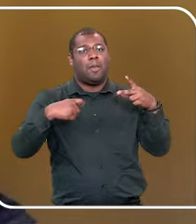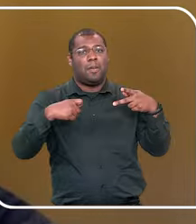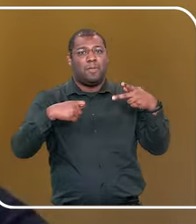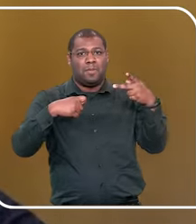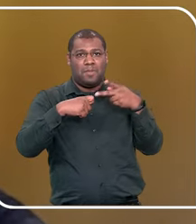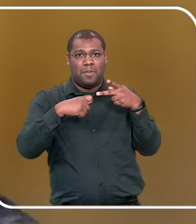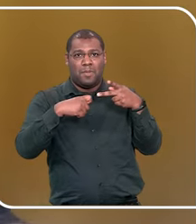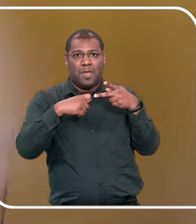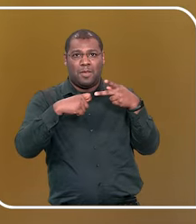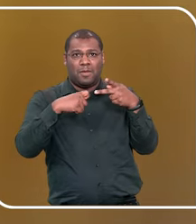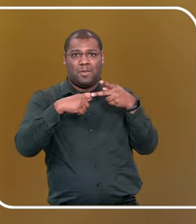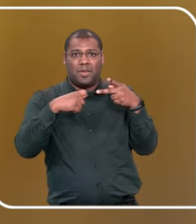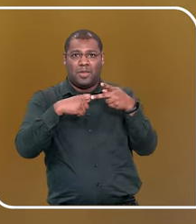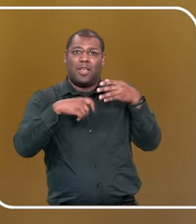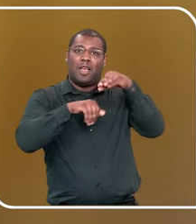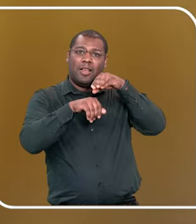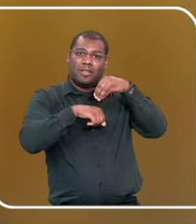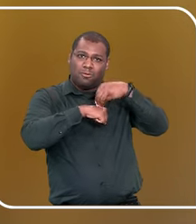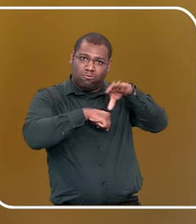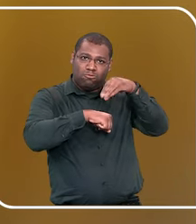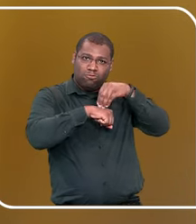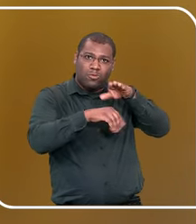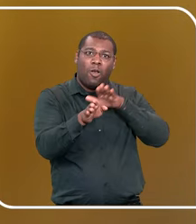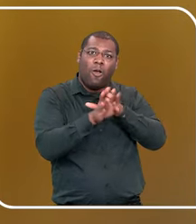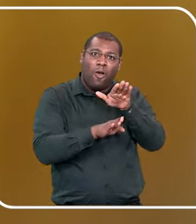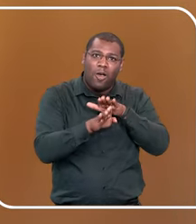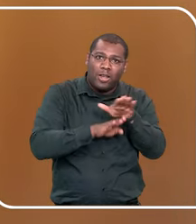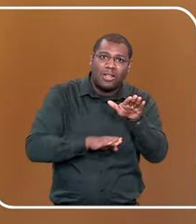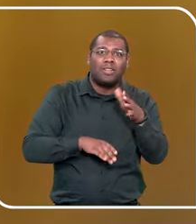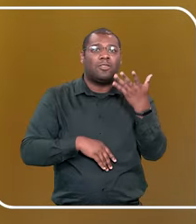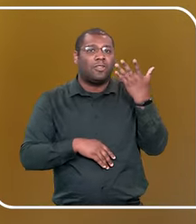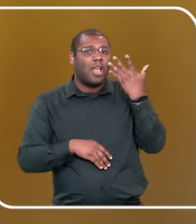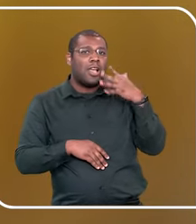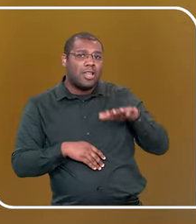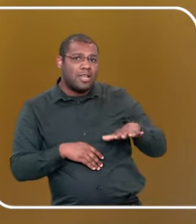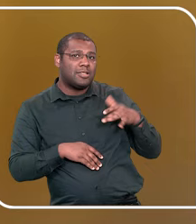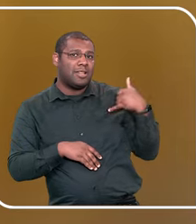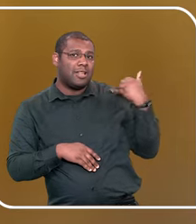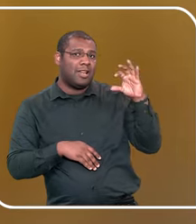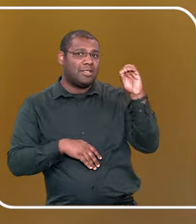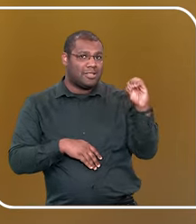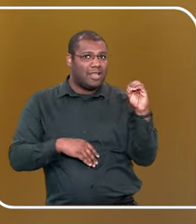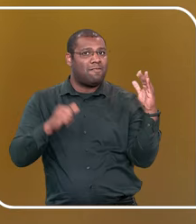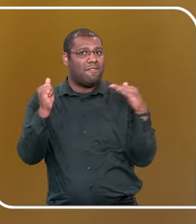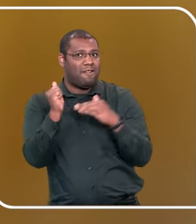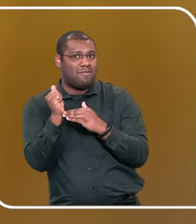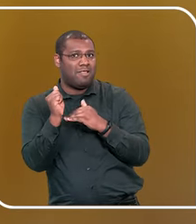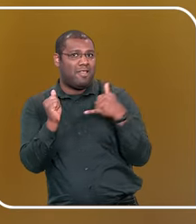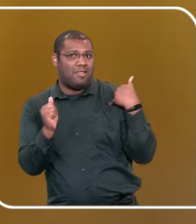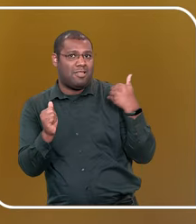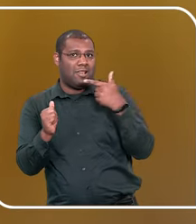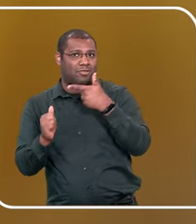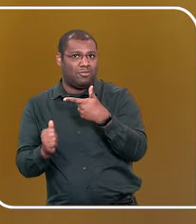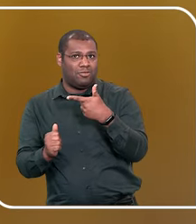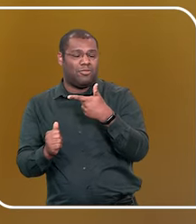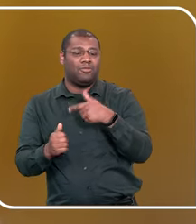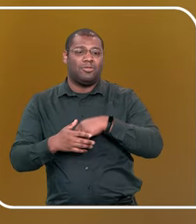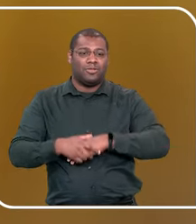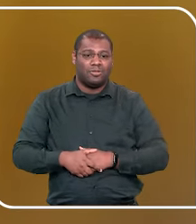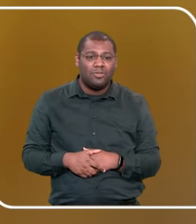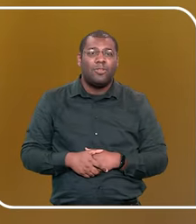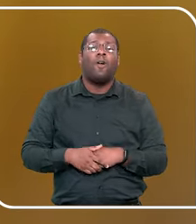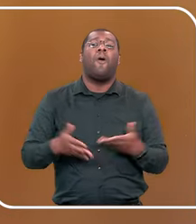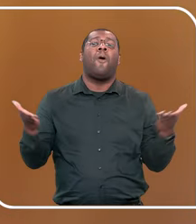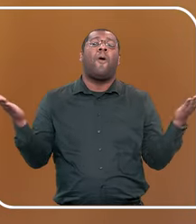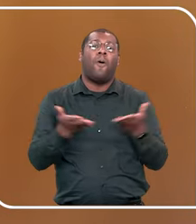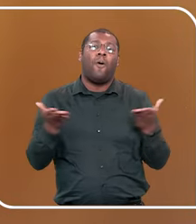a doutora Vanessa Severiano, que é uma das autoras que vai nos abrilhantar com a mediação. Então temos hoje a